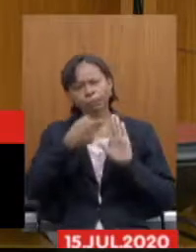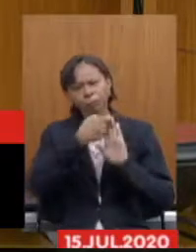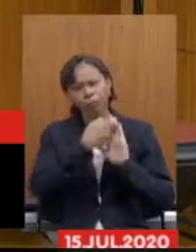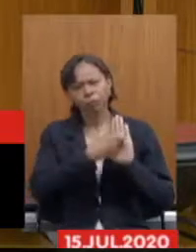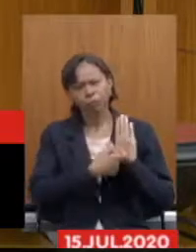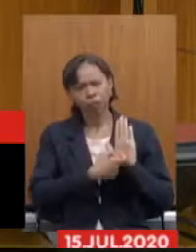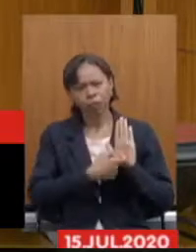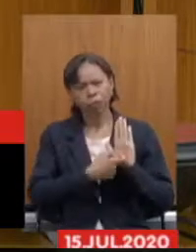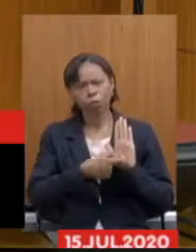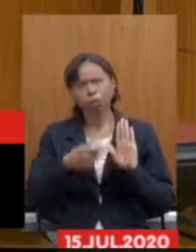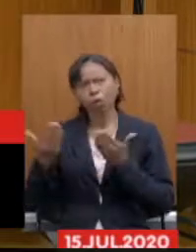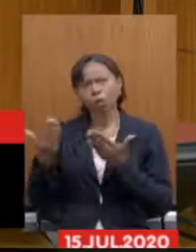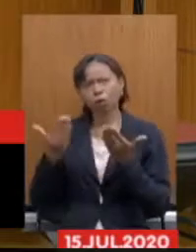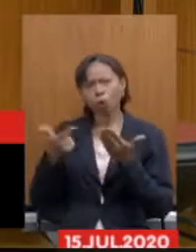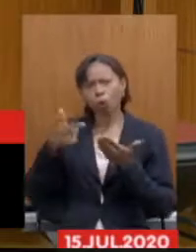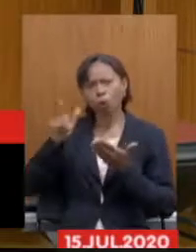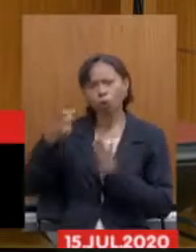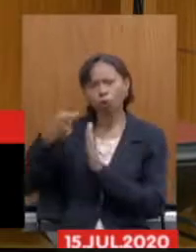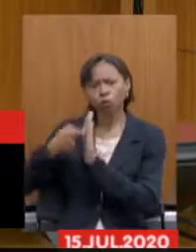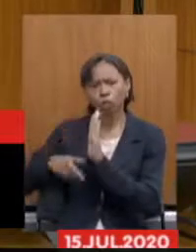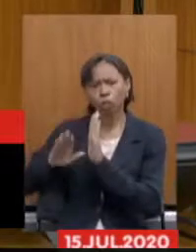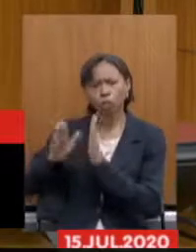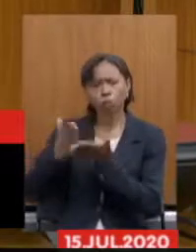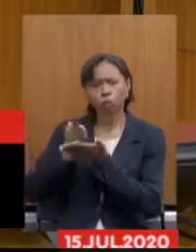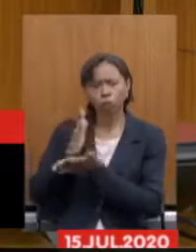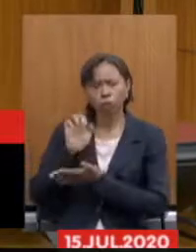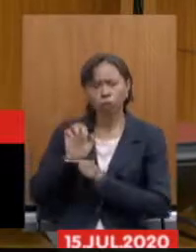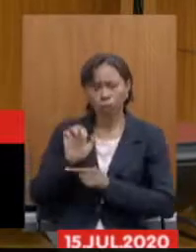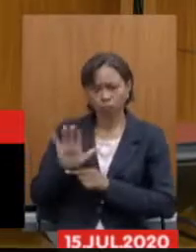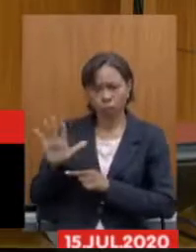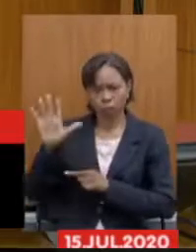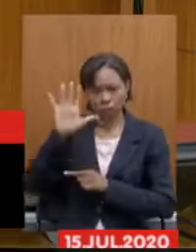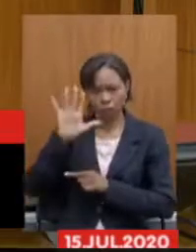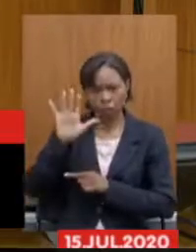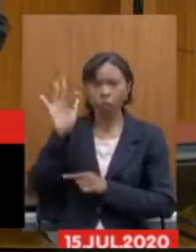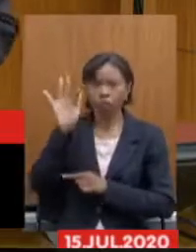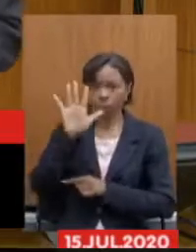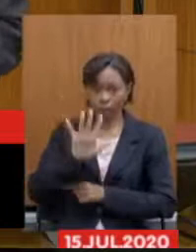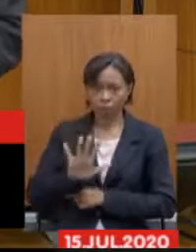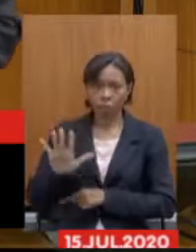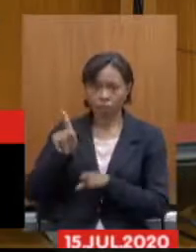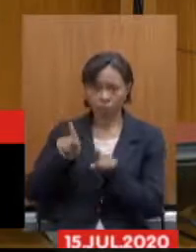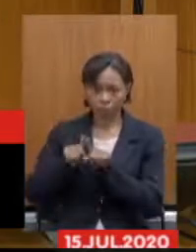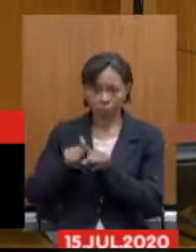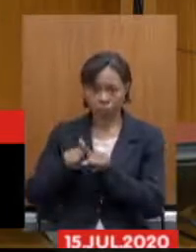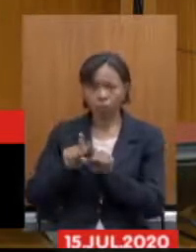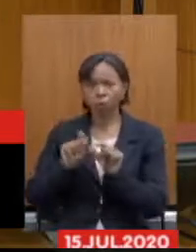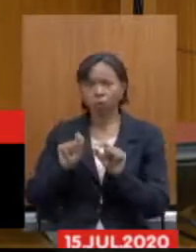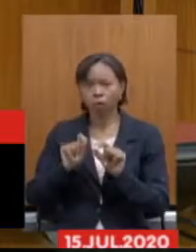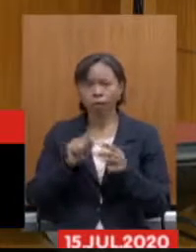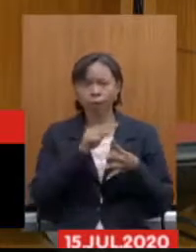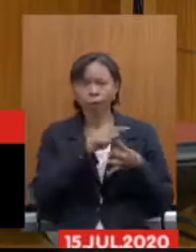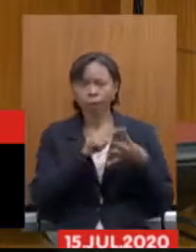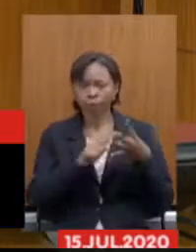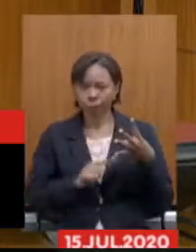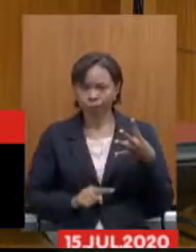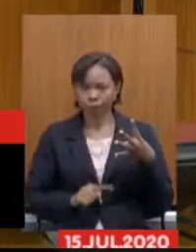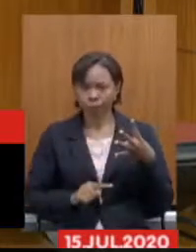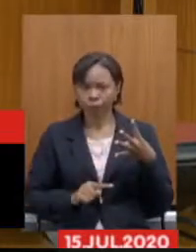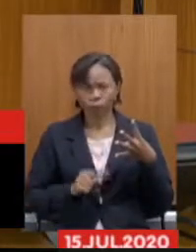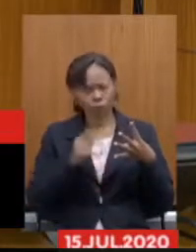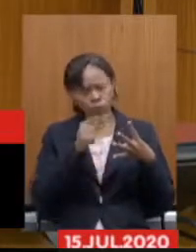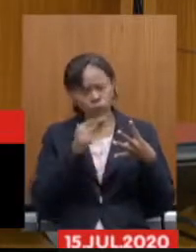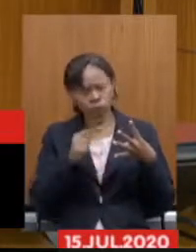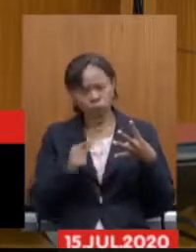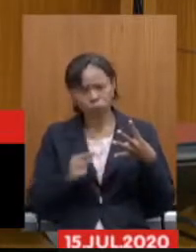textos aprovados e em tramitação nos outros estados, e também no âmbito federal, que há quatro questões que